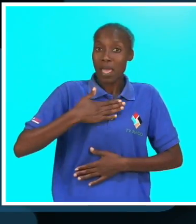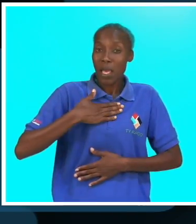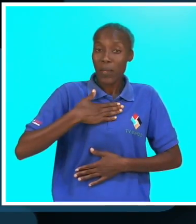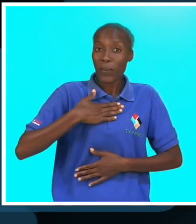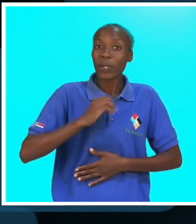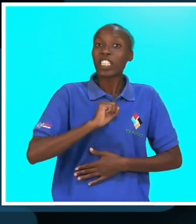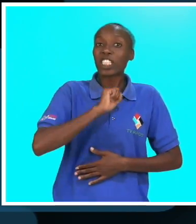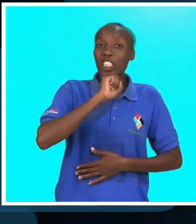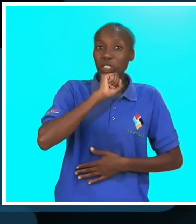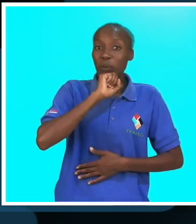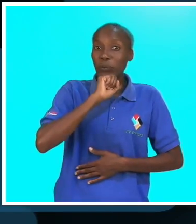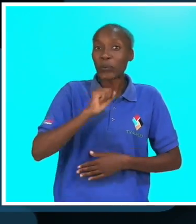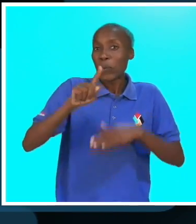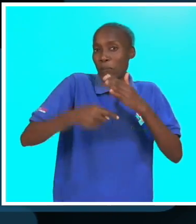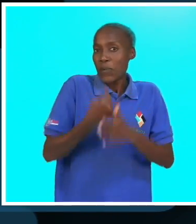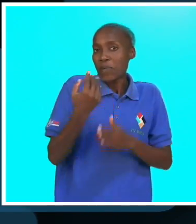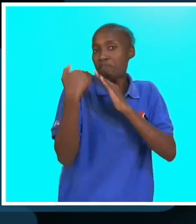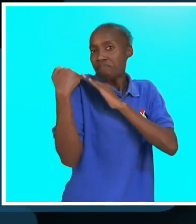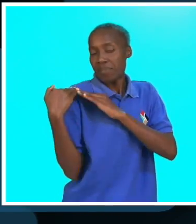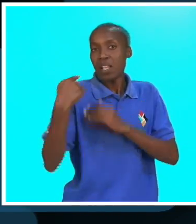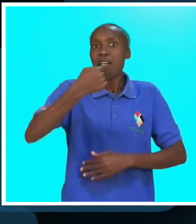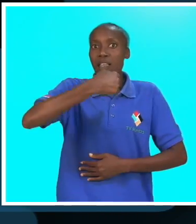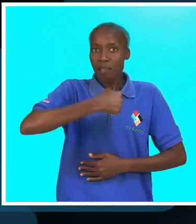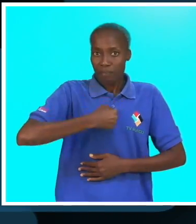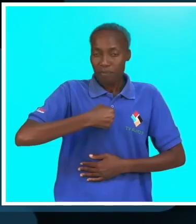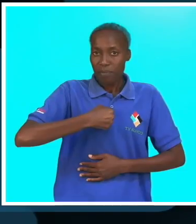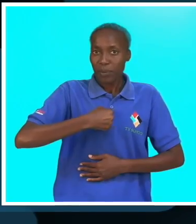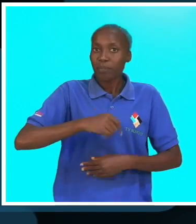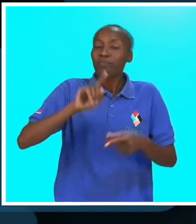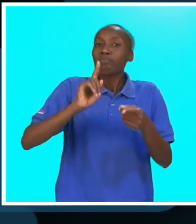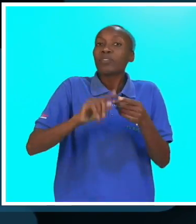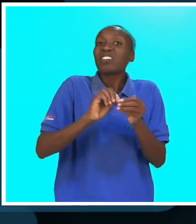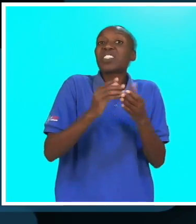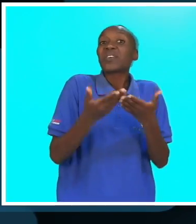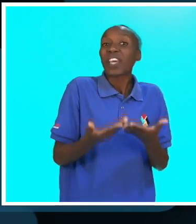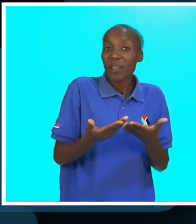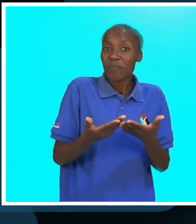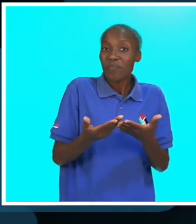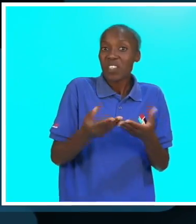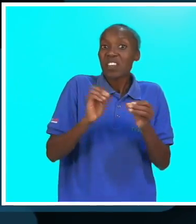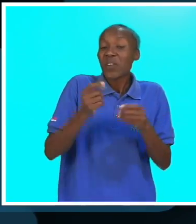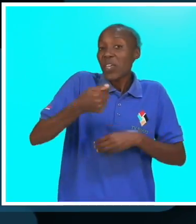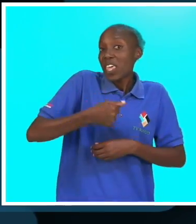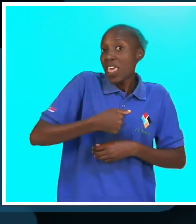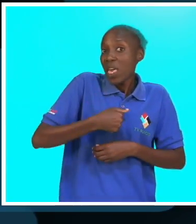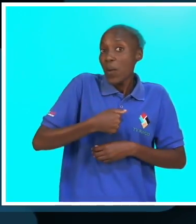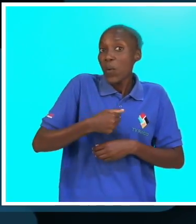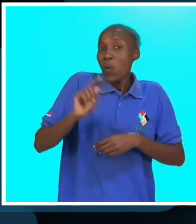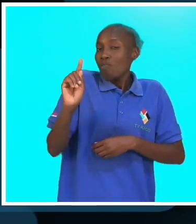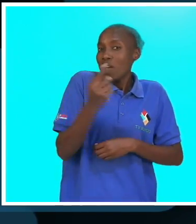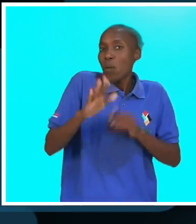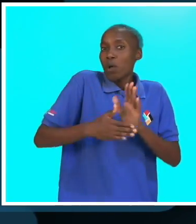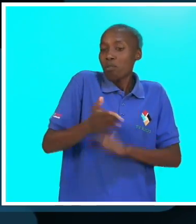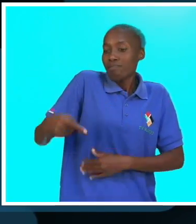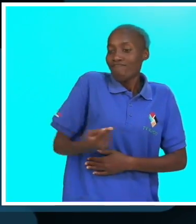motivo de ver cair a mim e eu tinha que assumir. Mas o que fazer? Já deixo de ser eu,